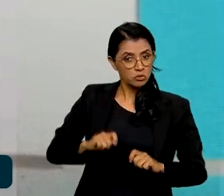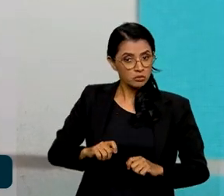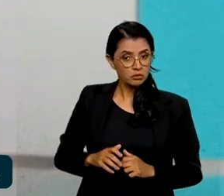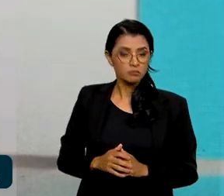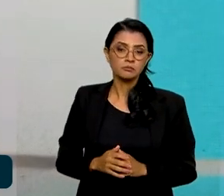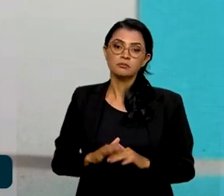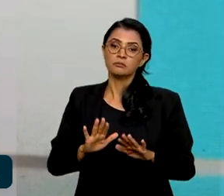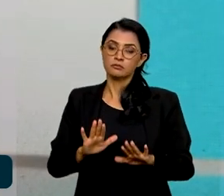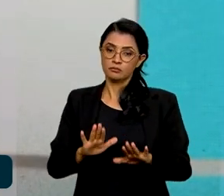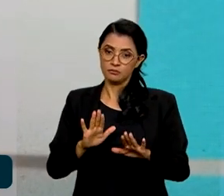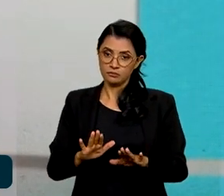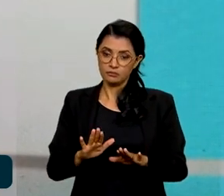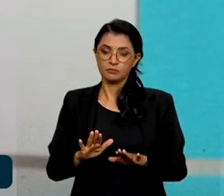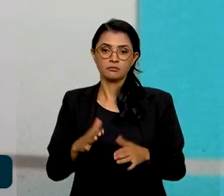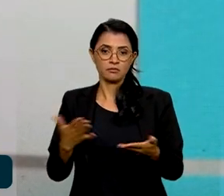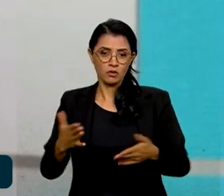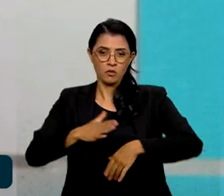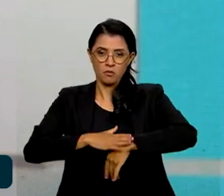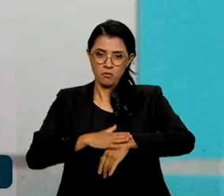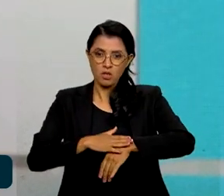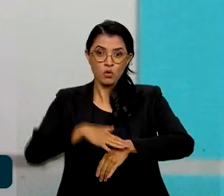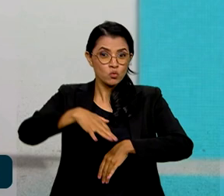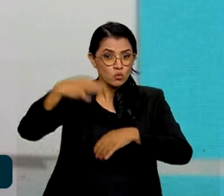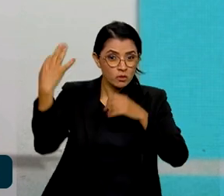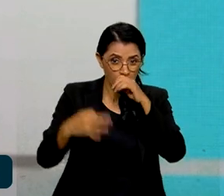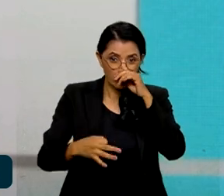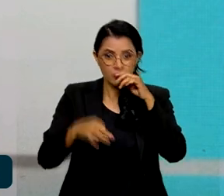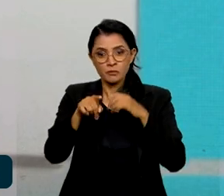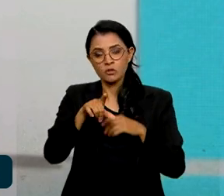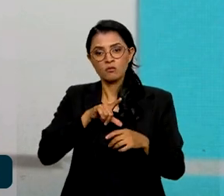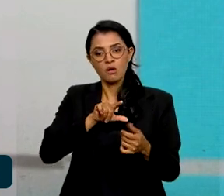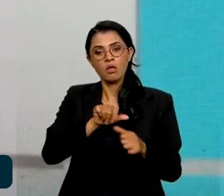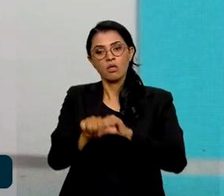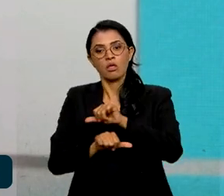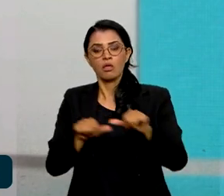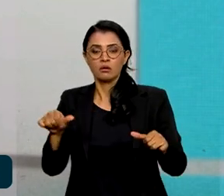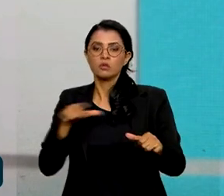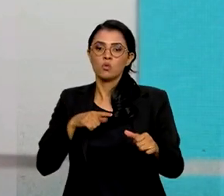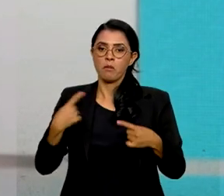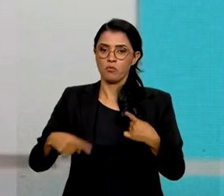Mas, no momento certo, isso vai ser transformado em uma política pública.